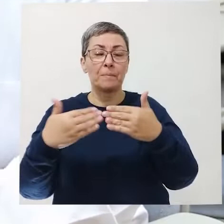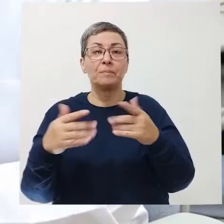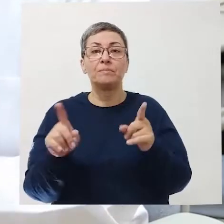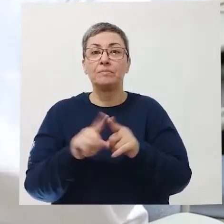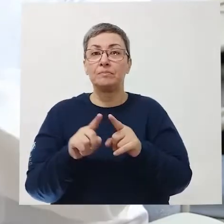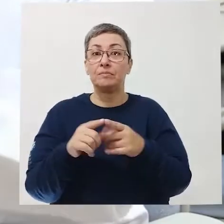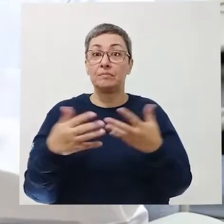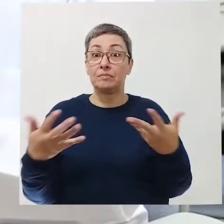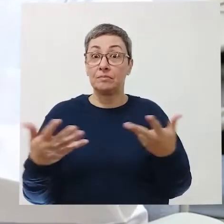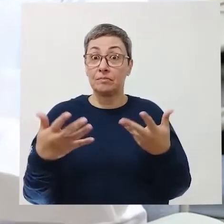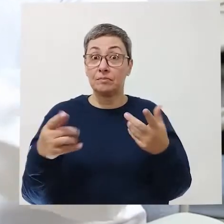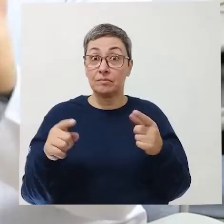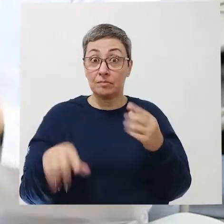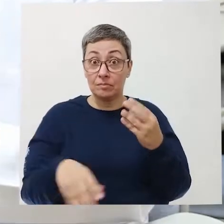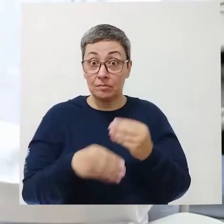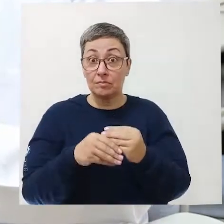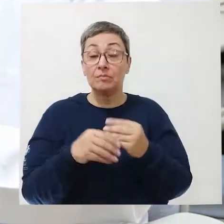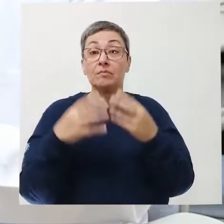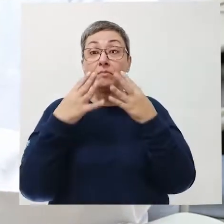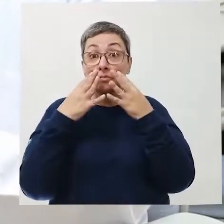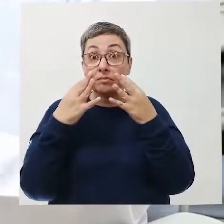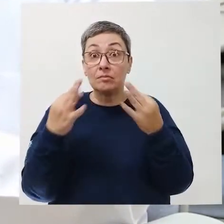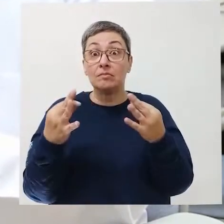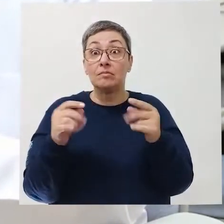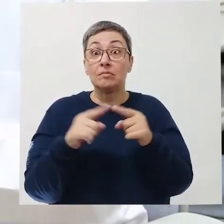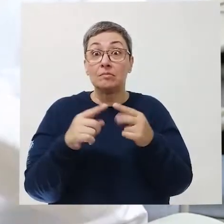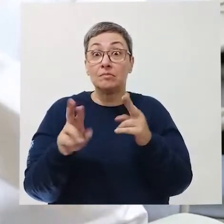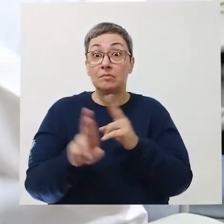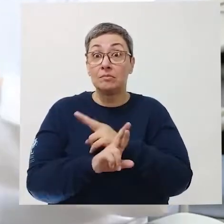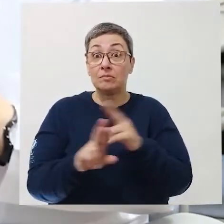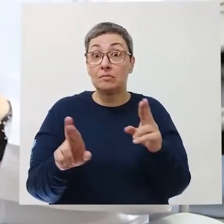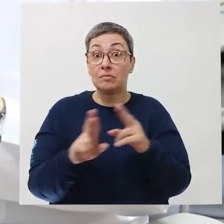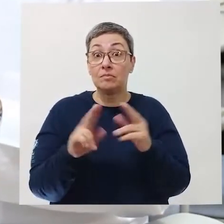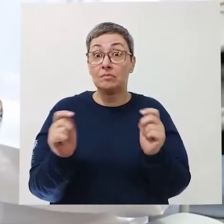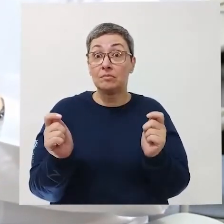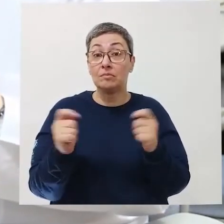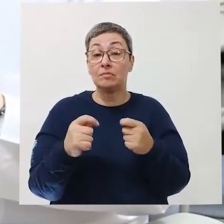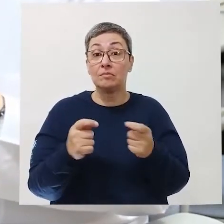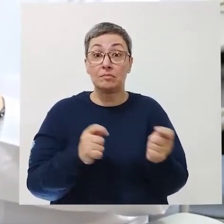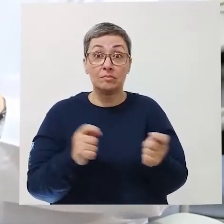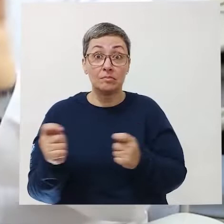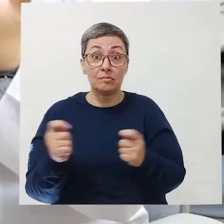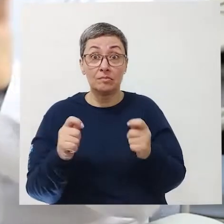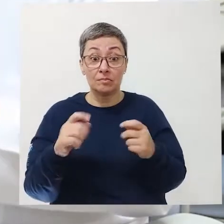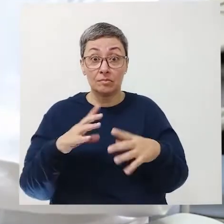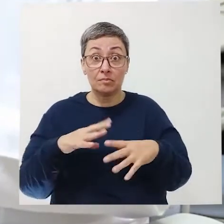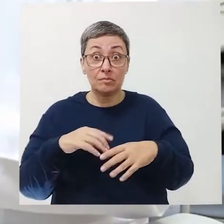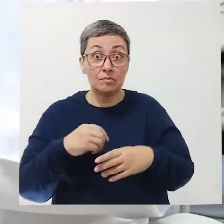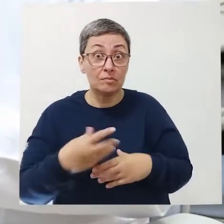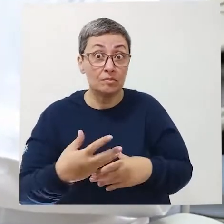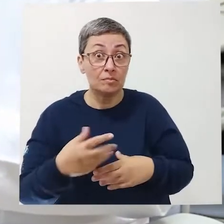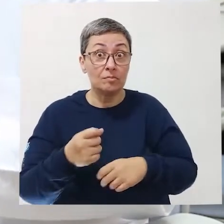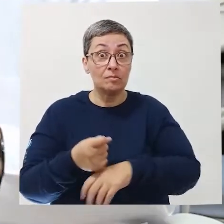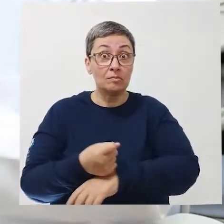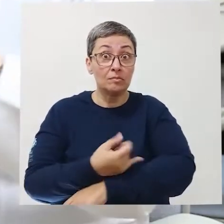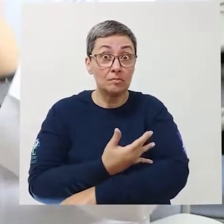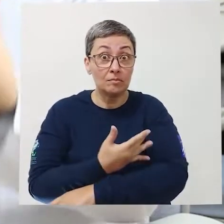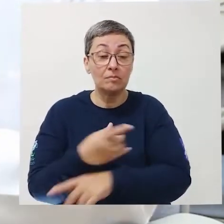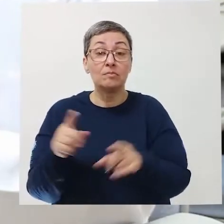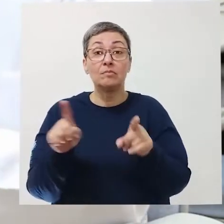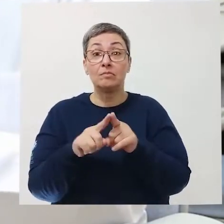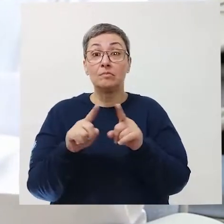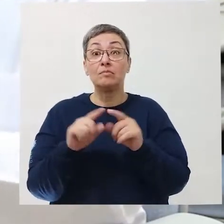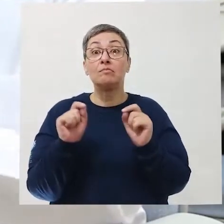tarefas. Além disso, a atenção está também relacionada com sua habilidade de controlar impulsos, inclusive impulsos emocionais,